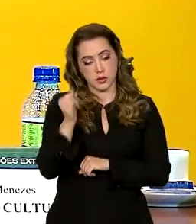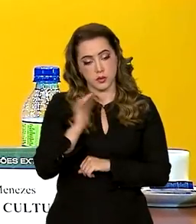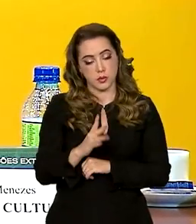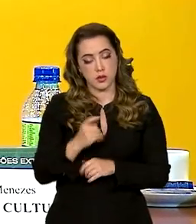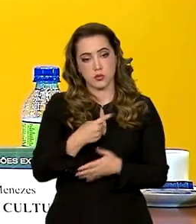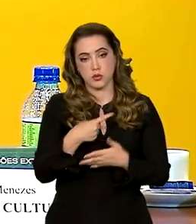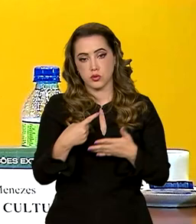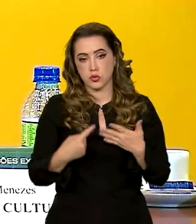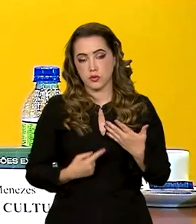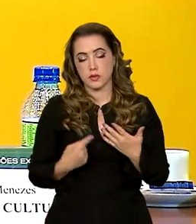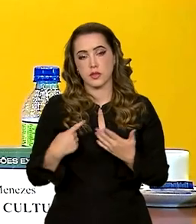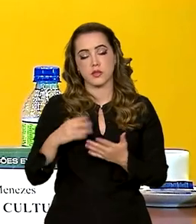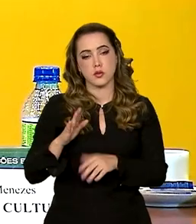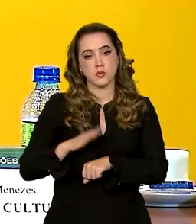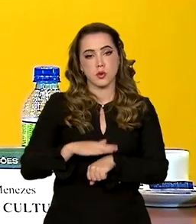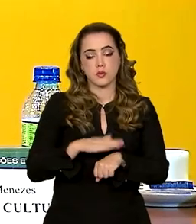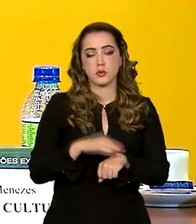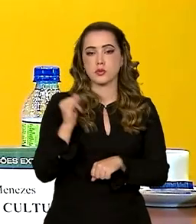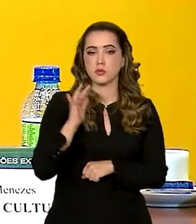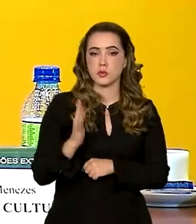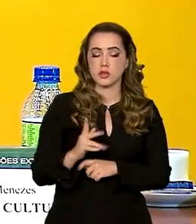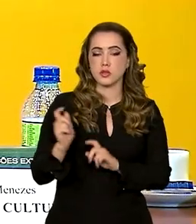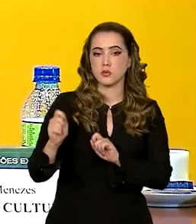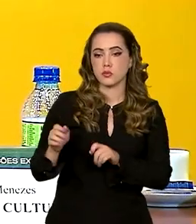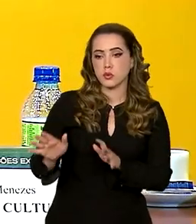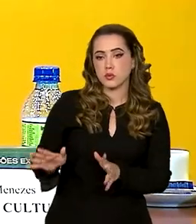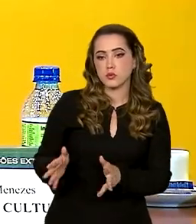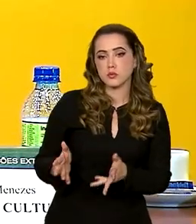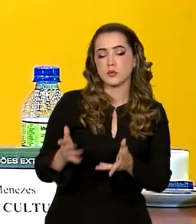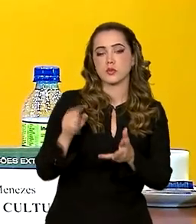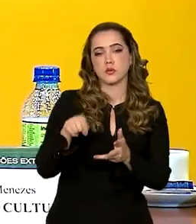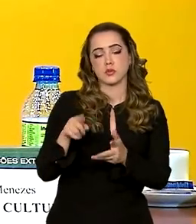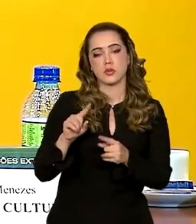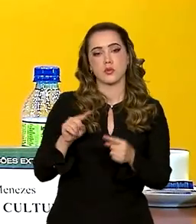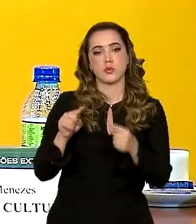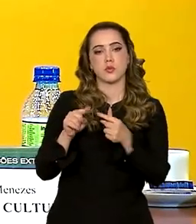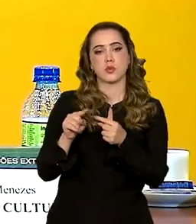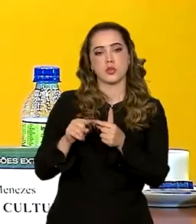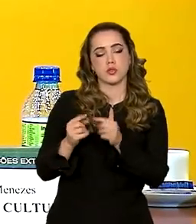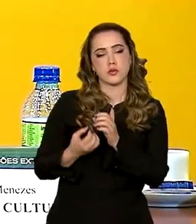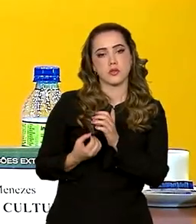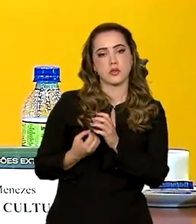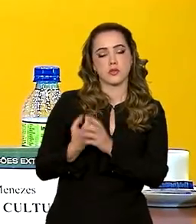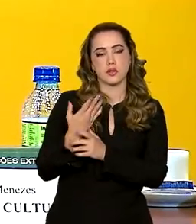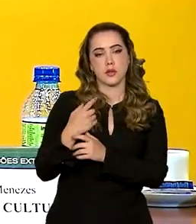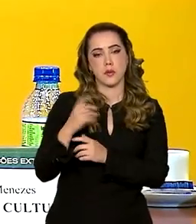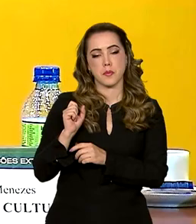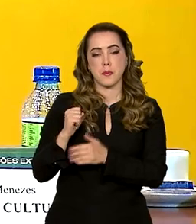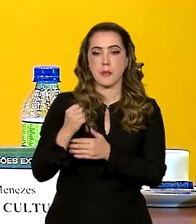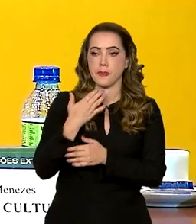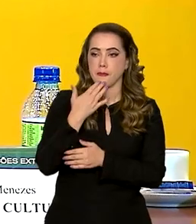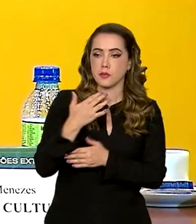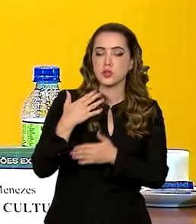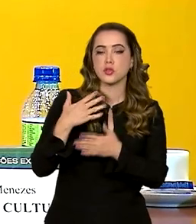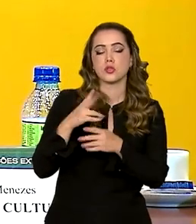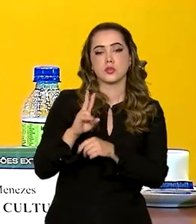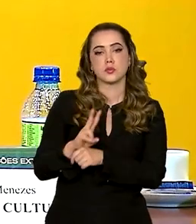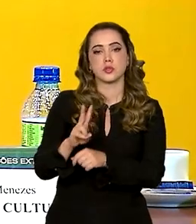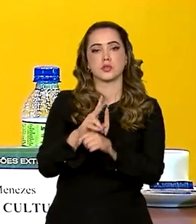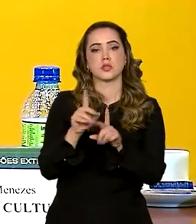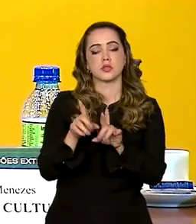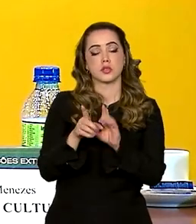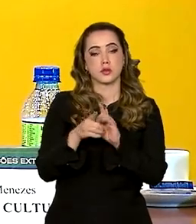sobre diversos momentos em que os brasileiros se mobilizaram com o objetivo de implantar, defender e expandir a